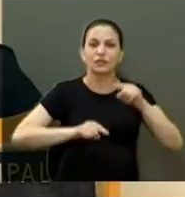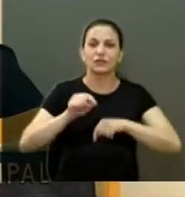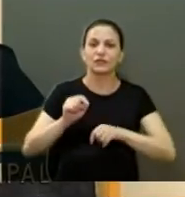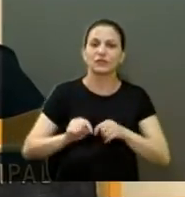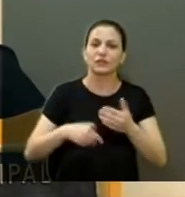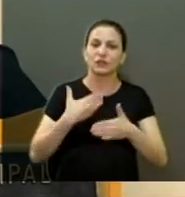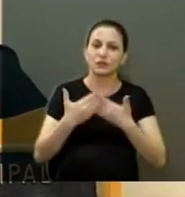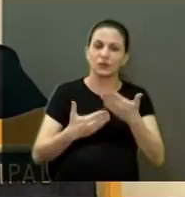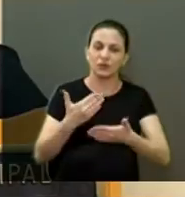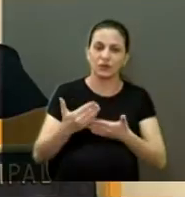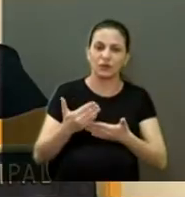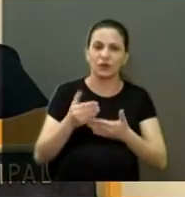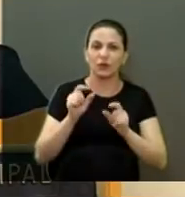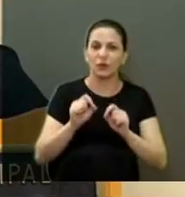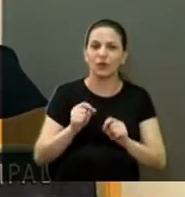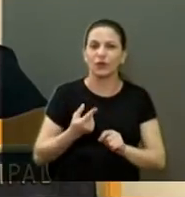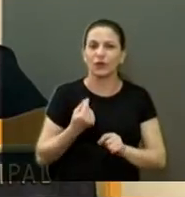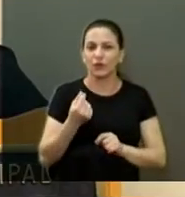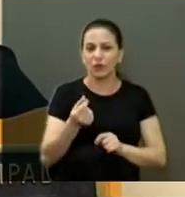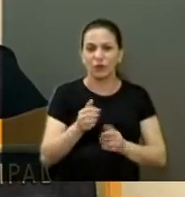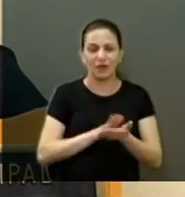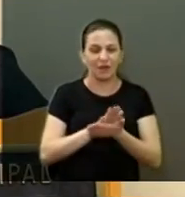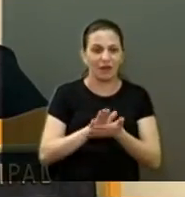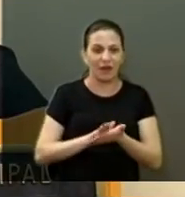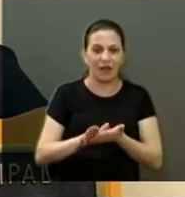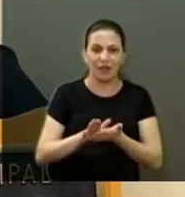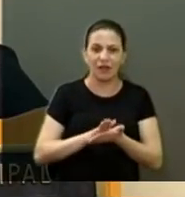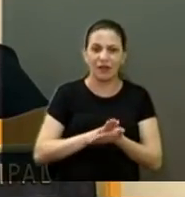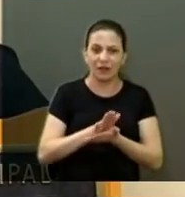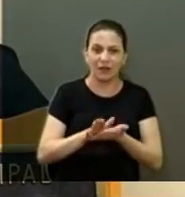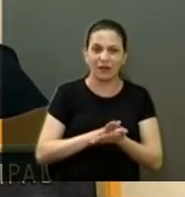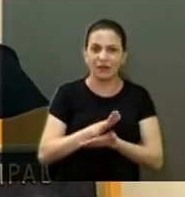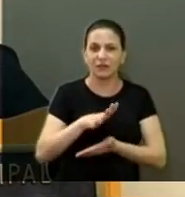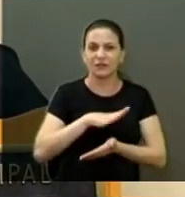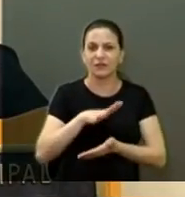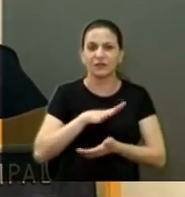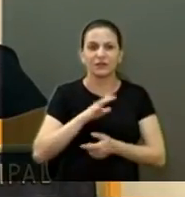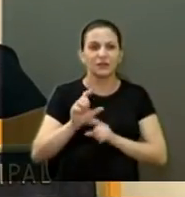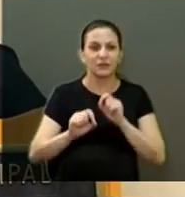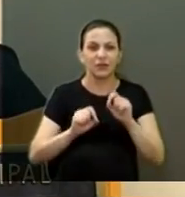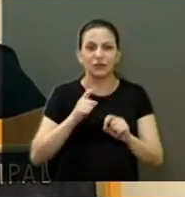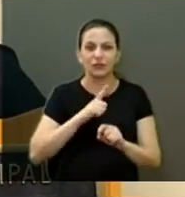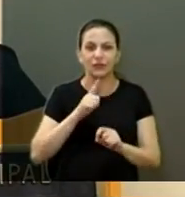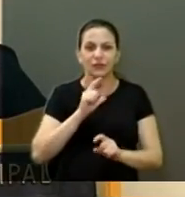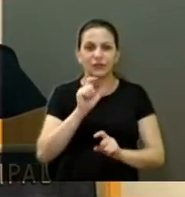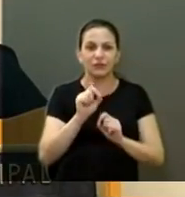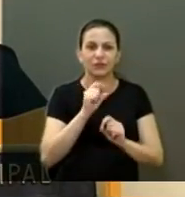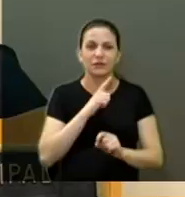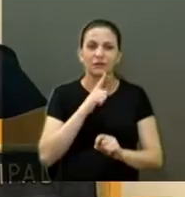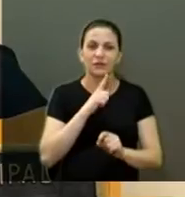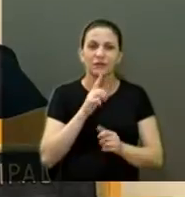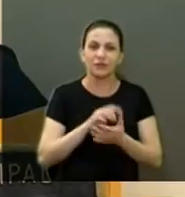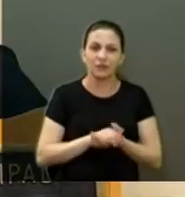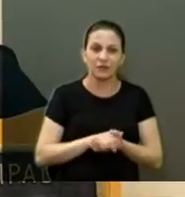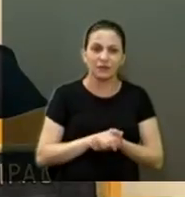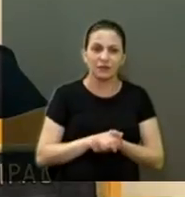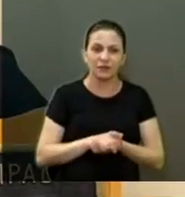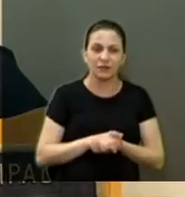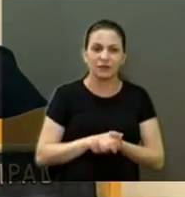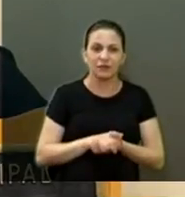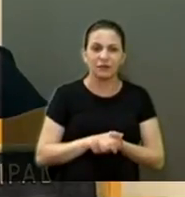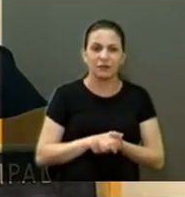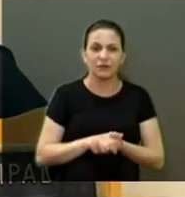menos custos para o município que pode aplicar em outra área ali. Então, olha, essas são situações que nós estamos